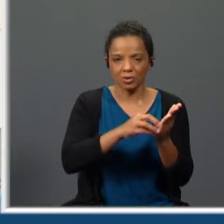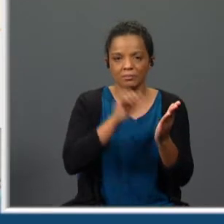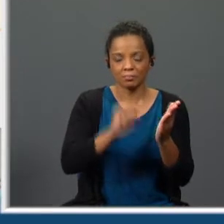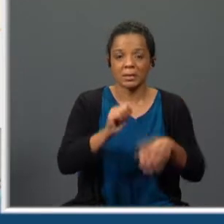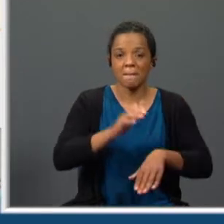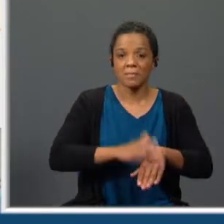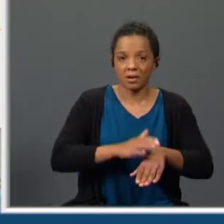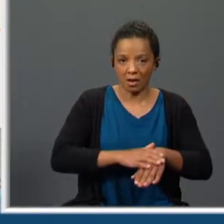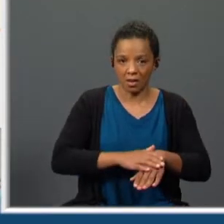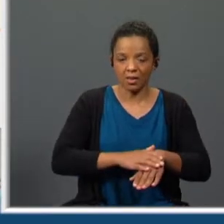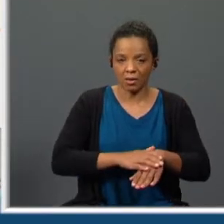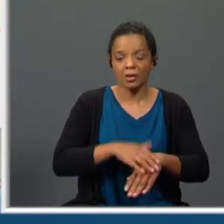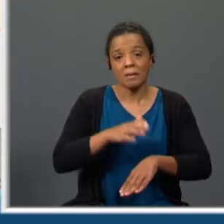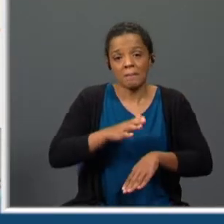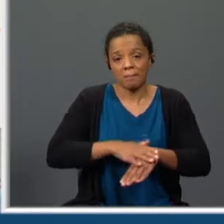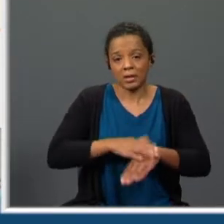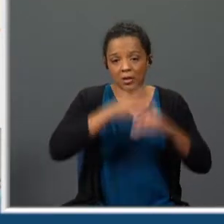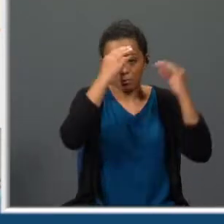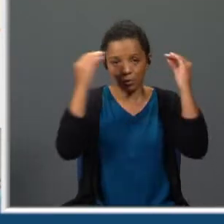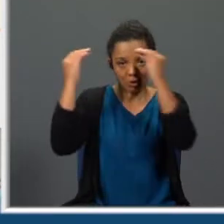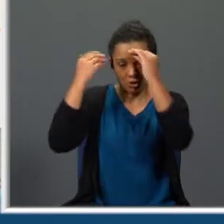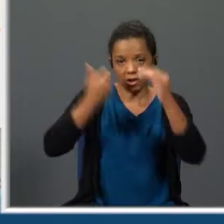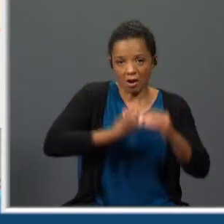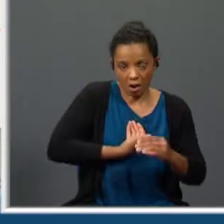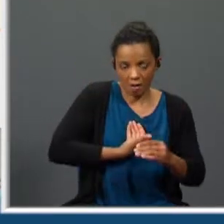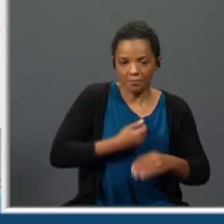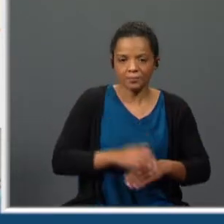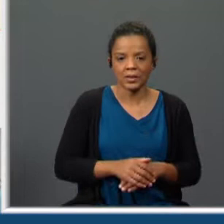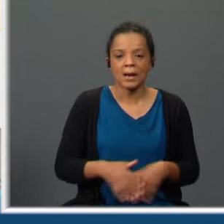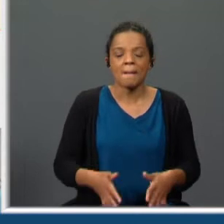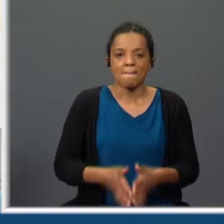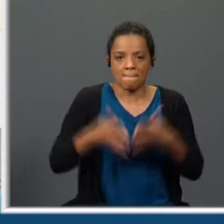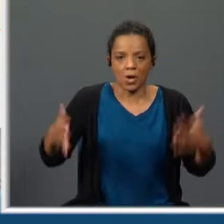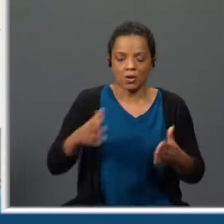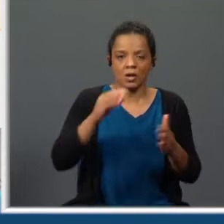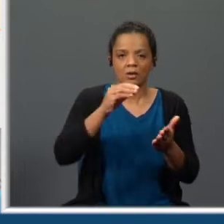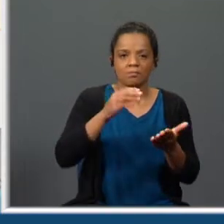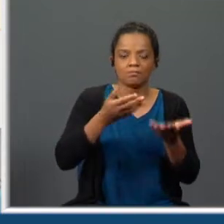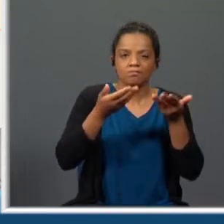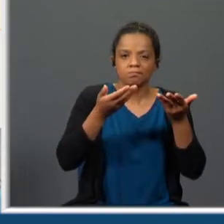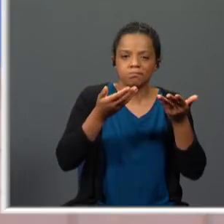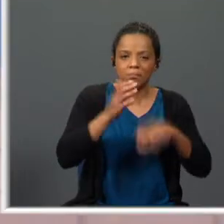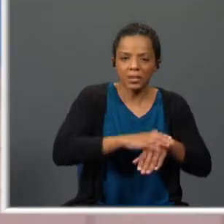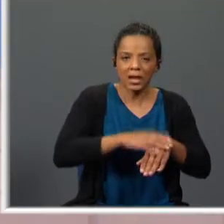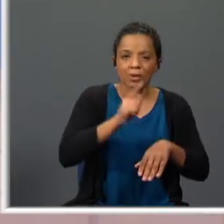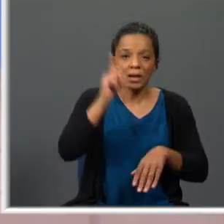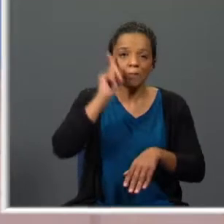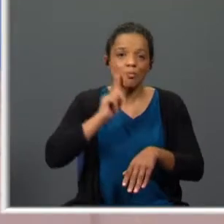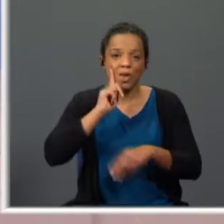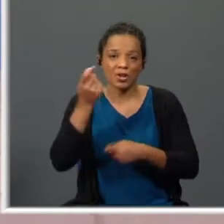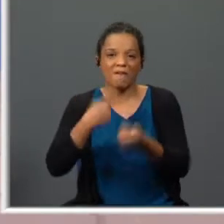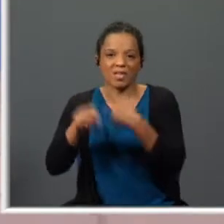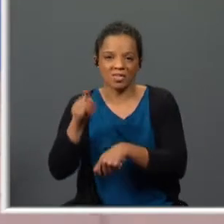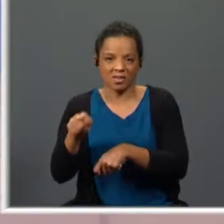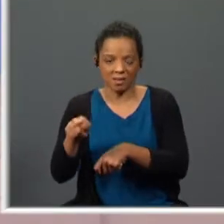pecado dos pecados que as personagens traziam consigo a maior carga é essas moças que vendia portanto o seu